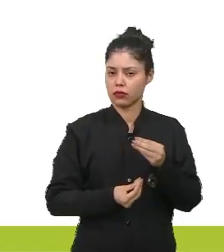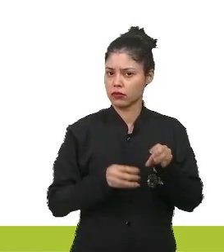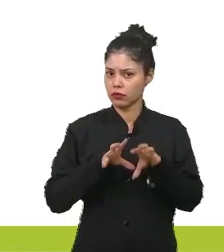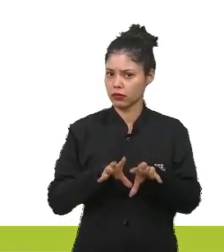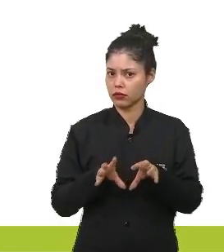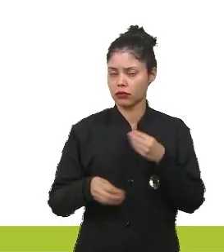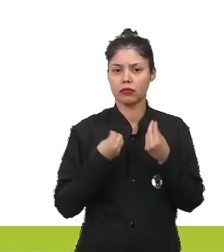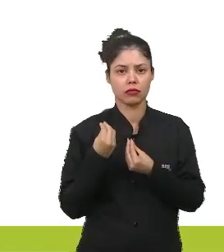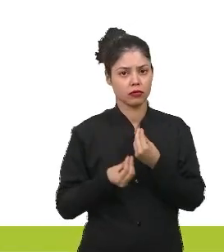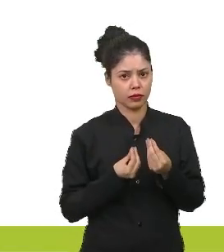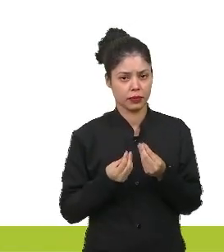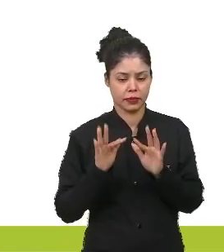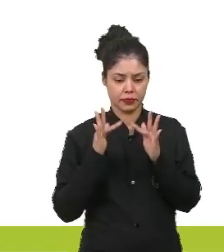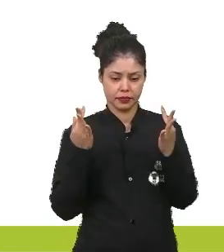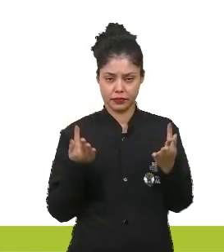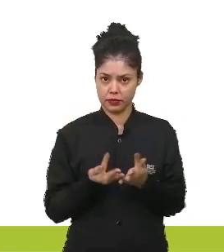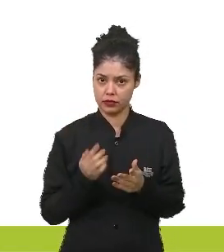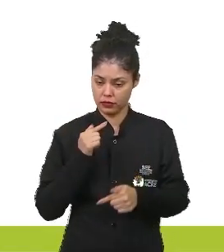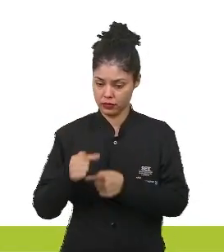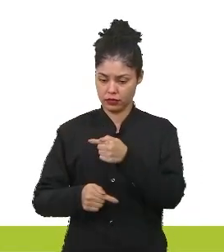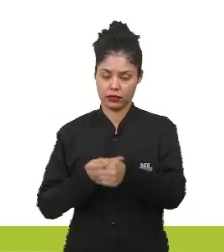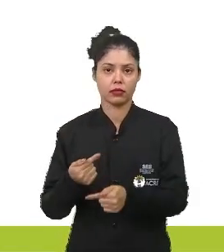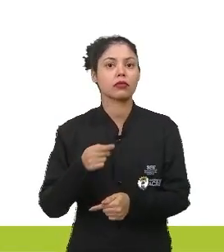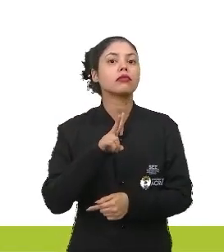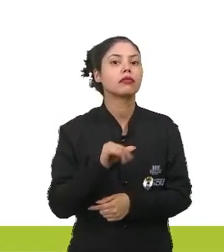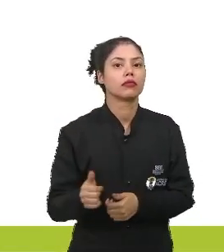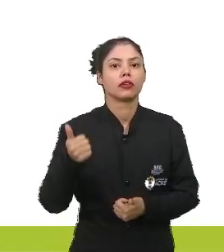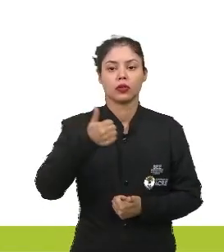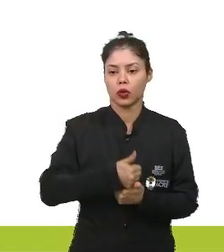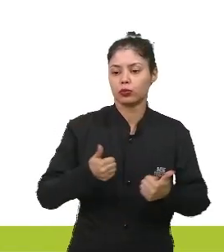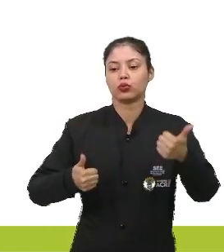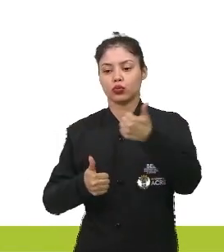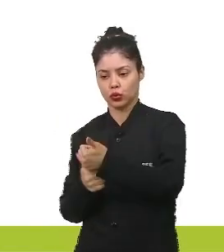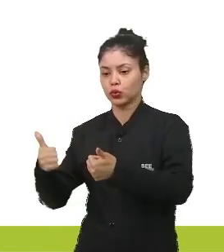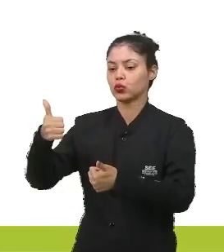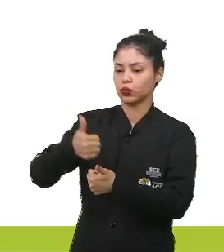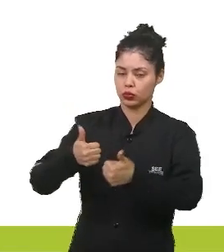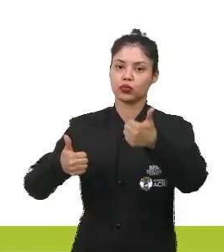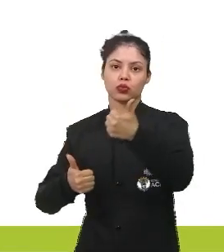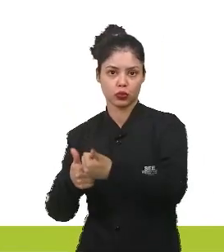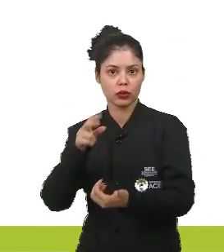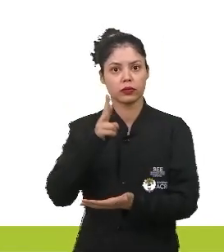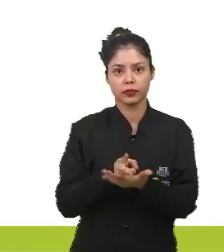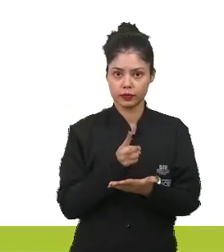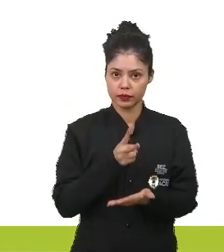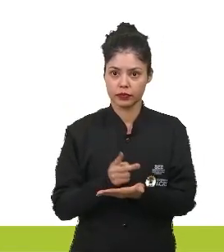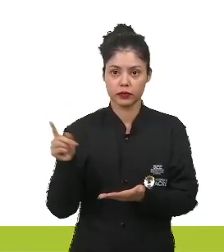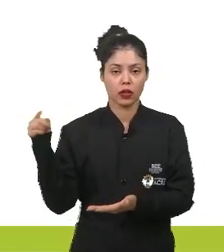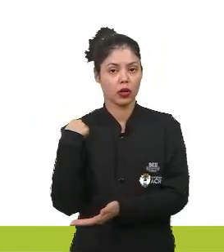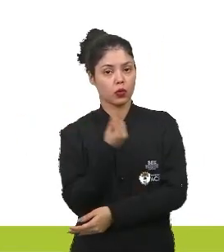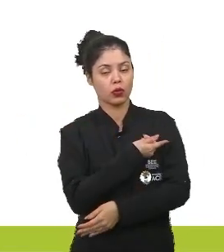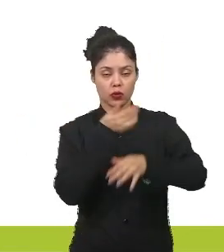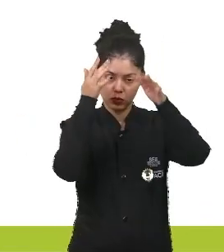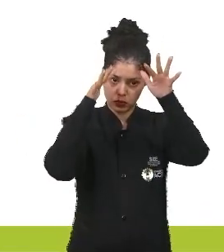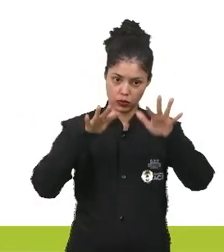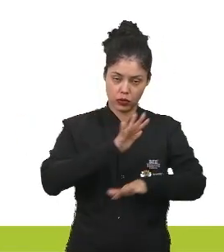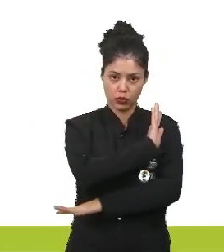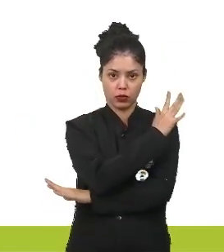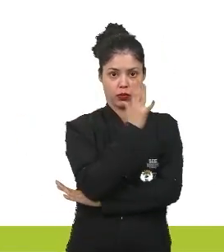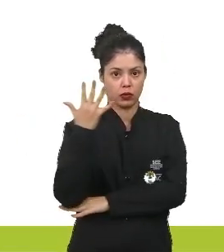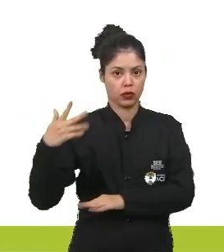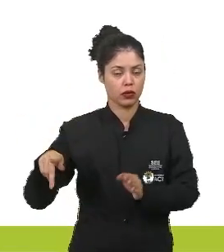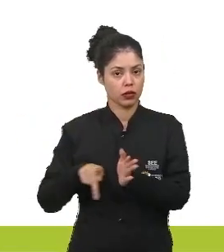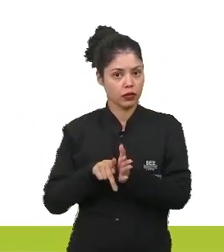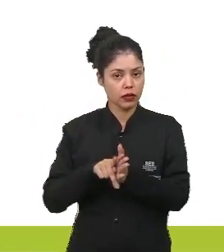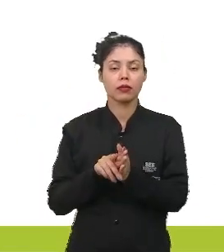as famílias, as gerações, elas vão uma sucedendo a outra, a nossa natureza, a nossa floresta, ela